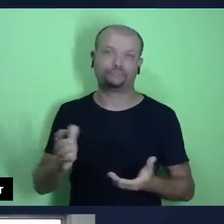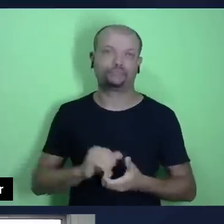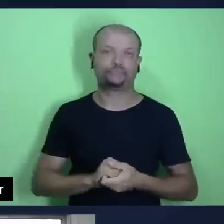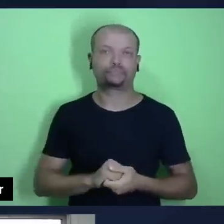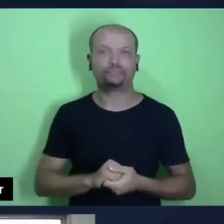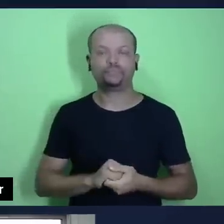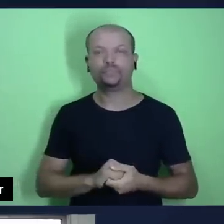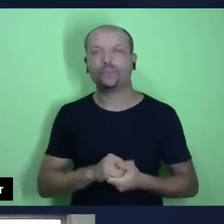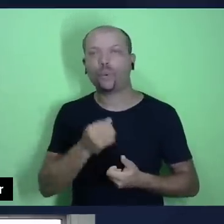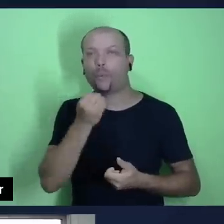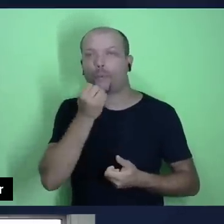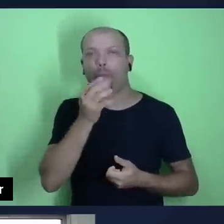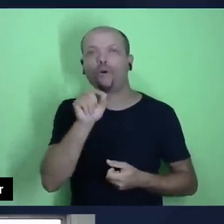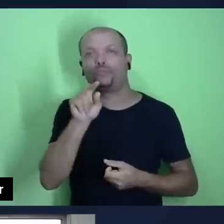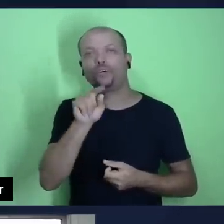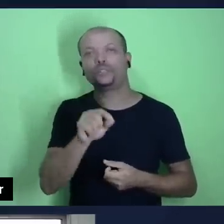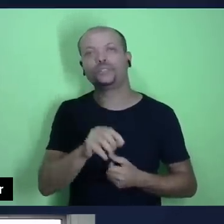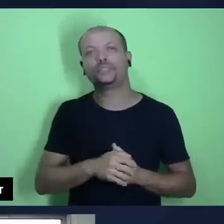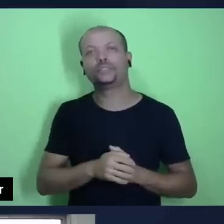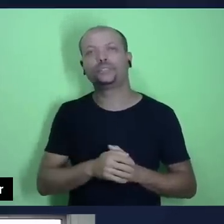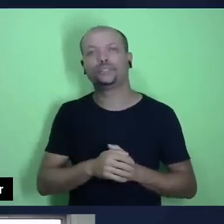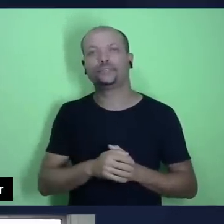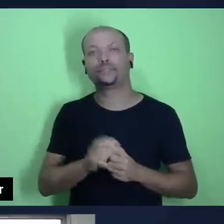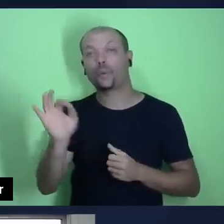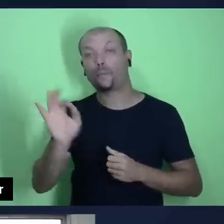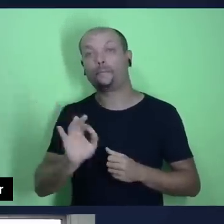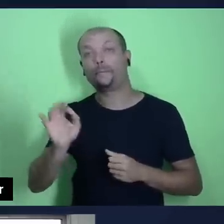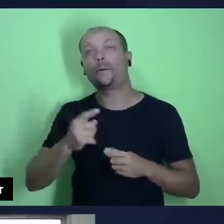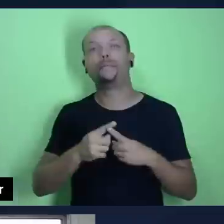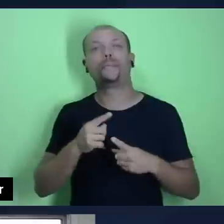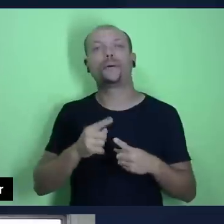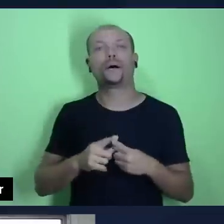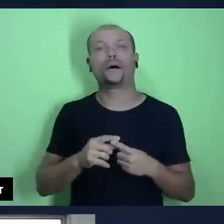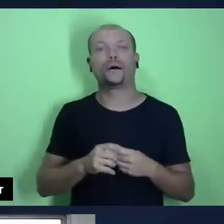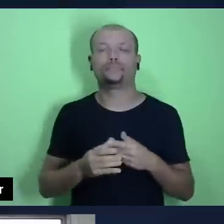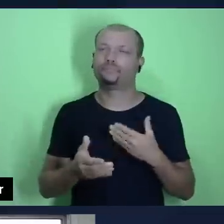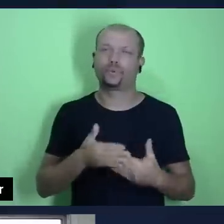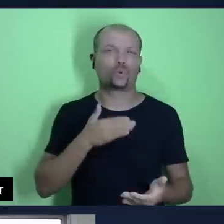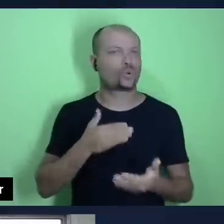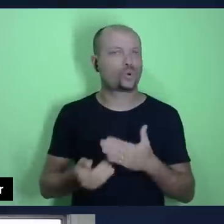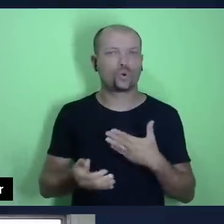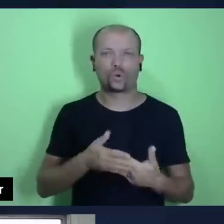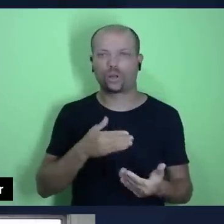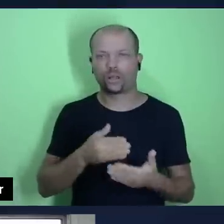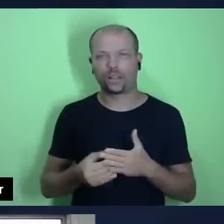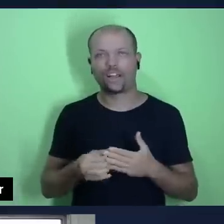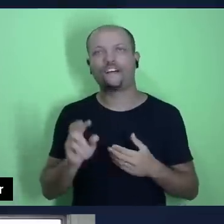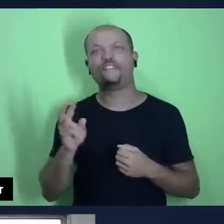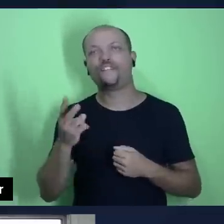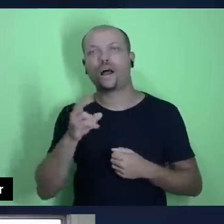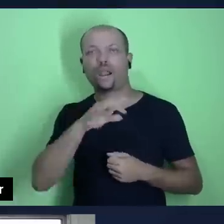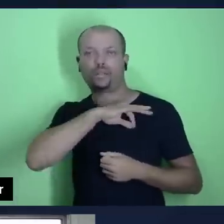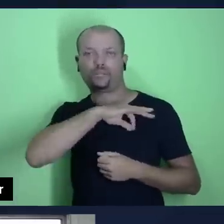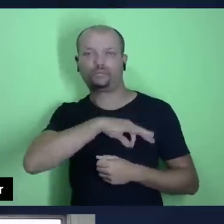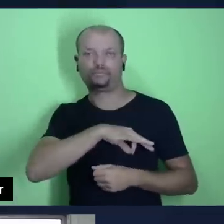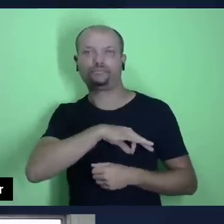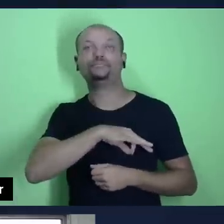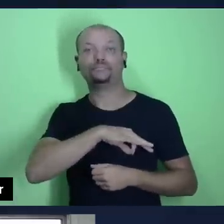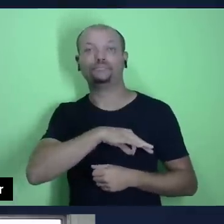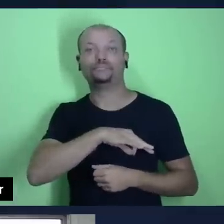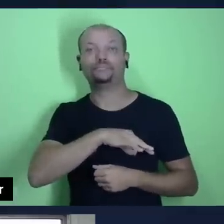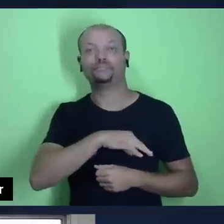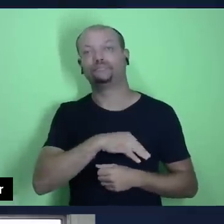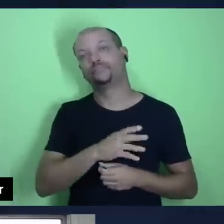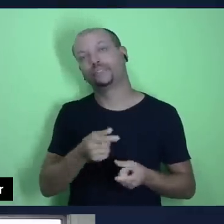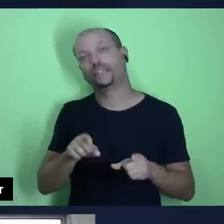ideal é que você trabalhe com a porcentagem, porque independente de quanto você receba, você, assim como o